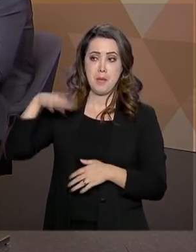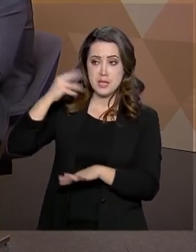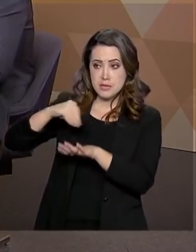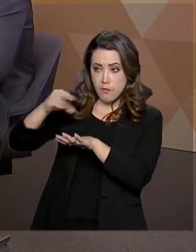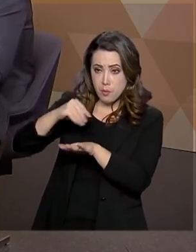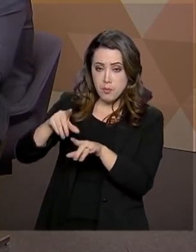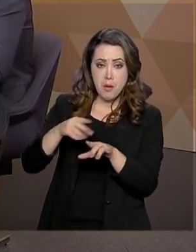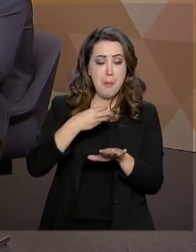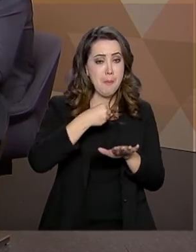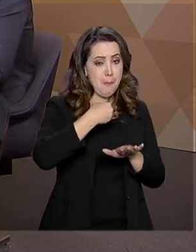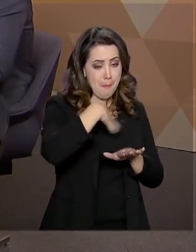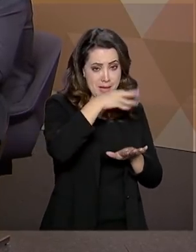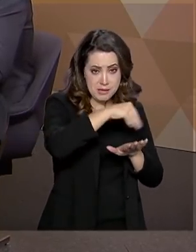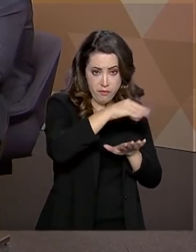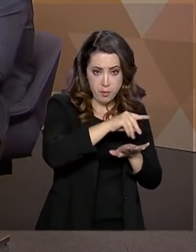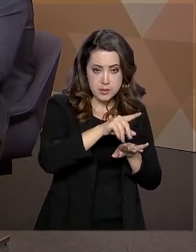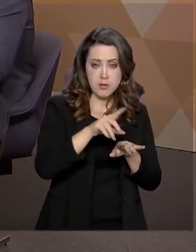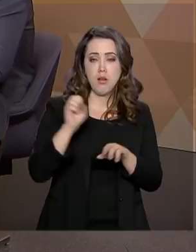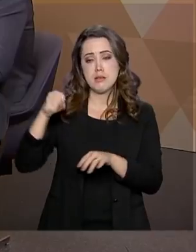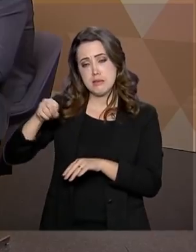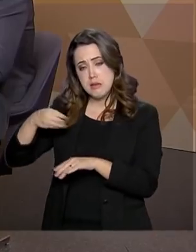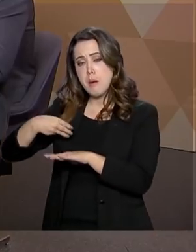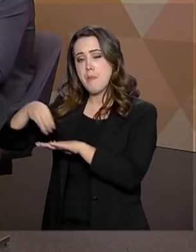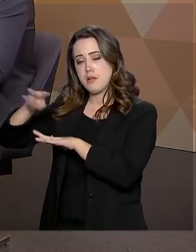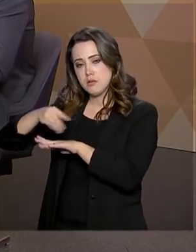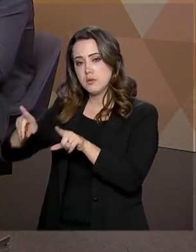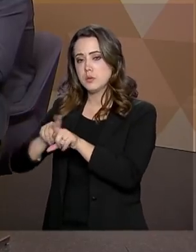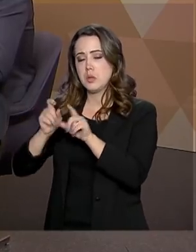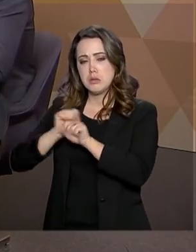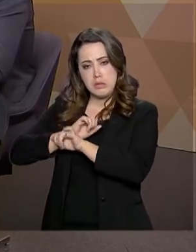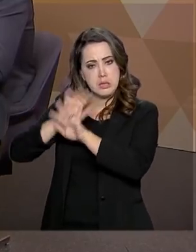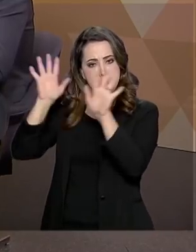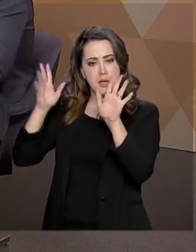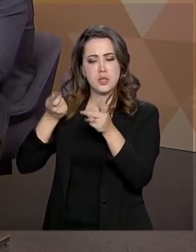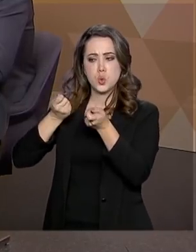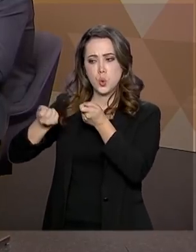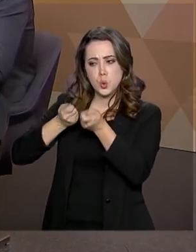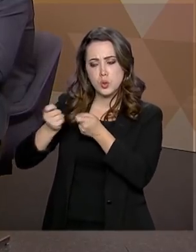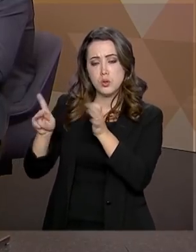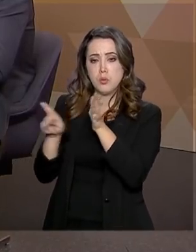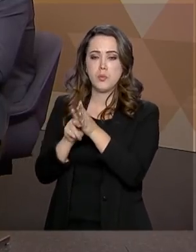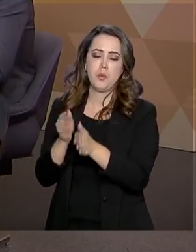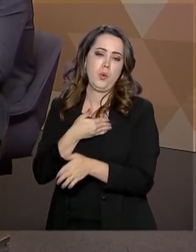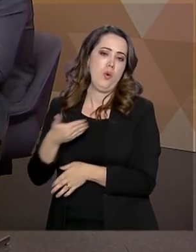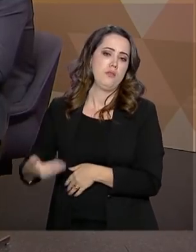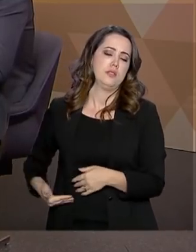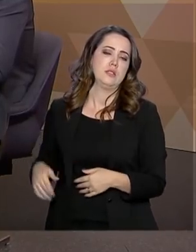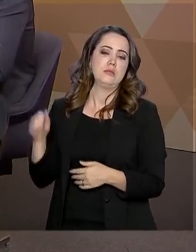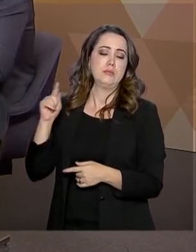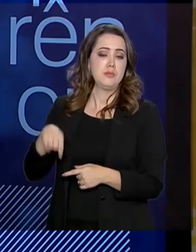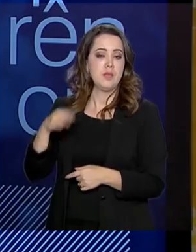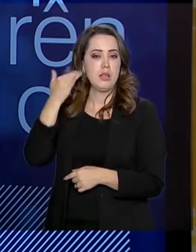também? Mais informação, mais acesso, mais transparência, mais capacidade de controlar o próprio governo e de entender se os seus